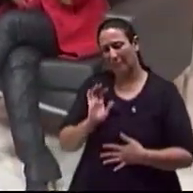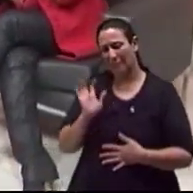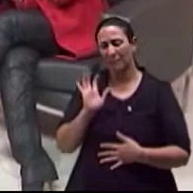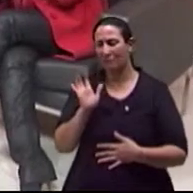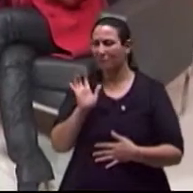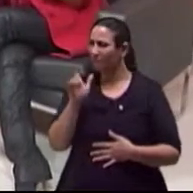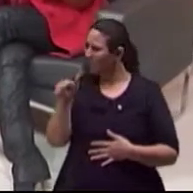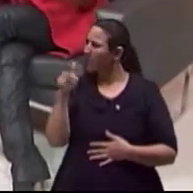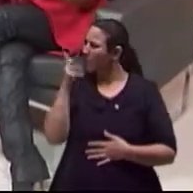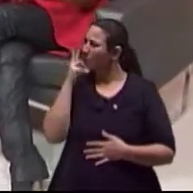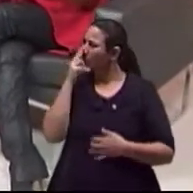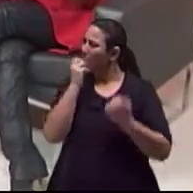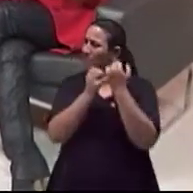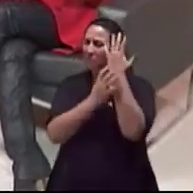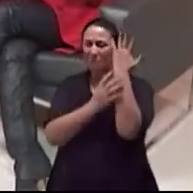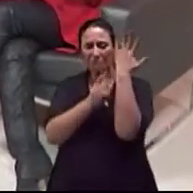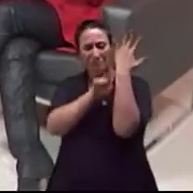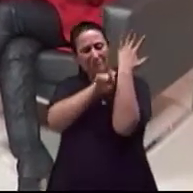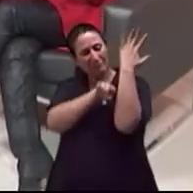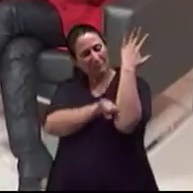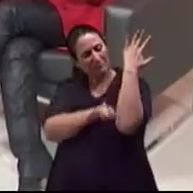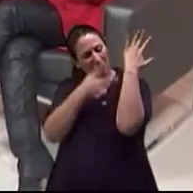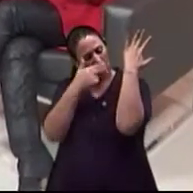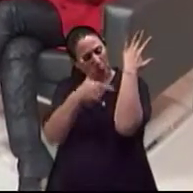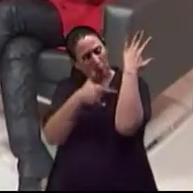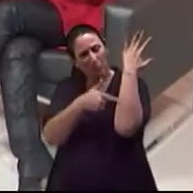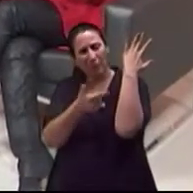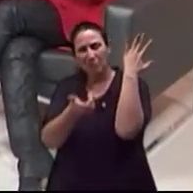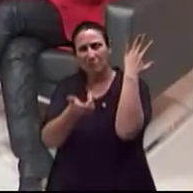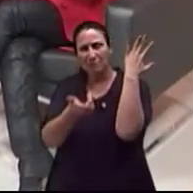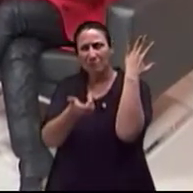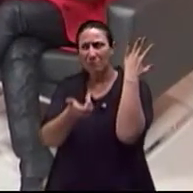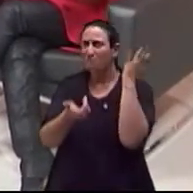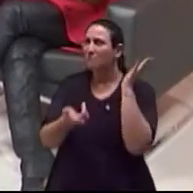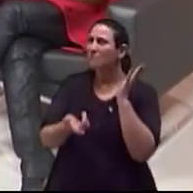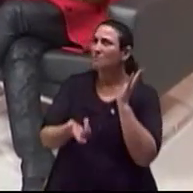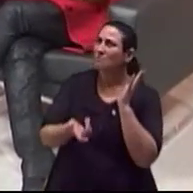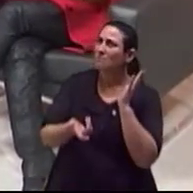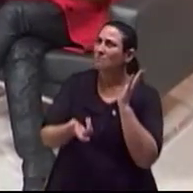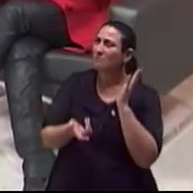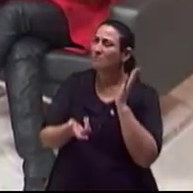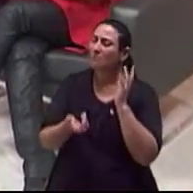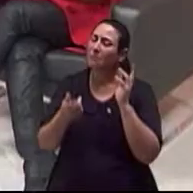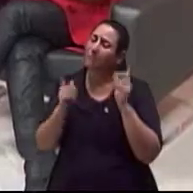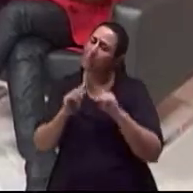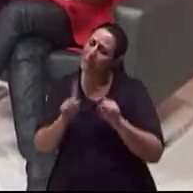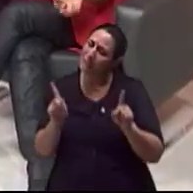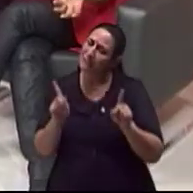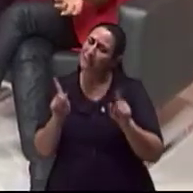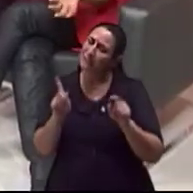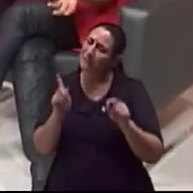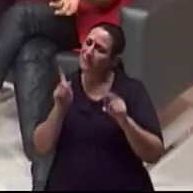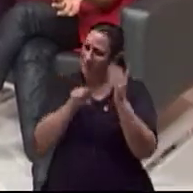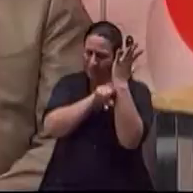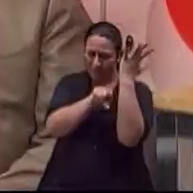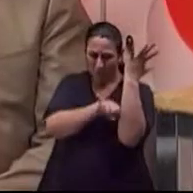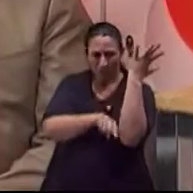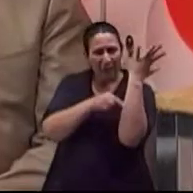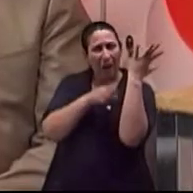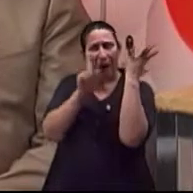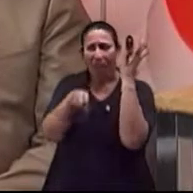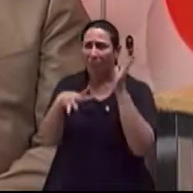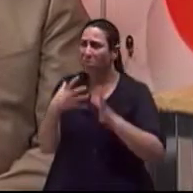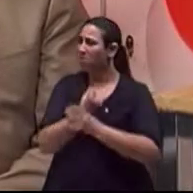Tão lindo isso que o Ivo disse, né? Sobre a flor e os espinhos Espinhos são proteções nossas